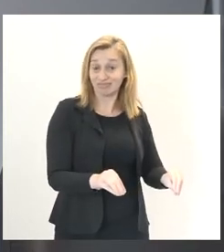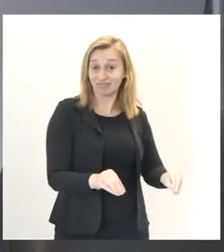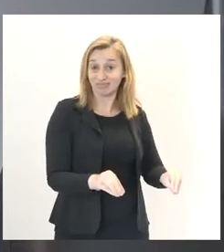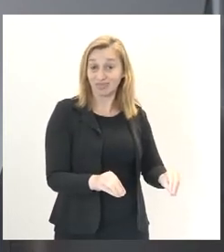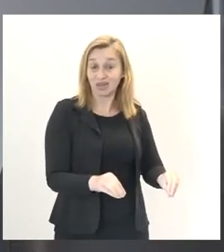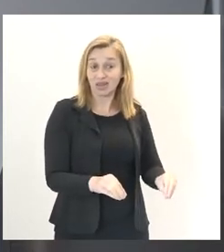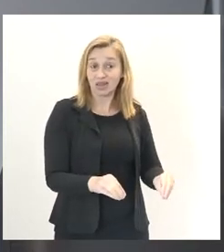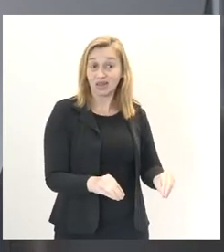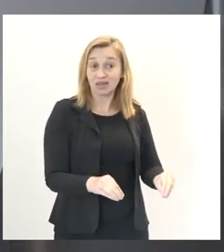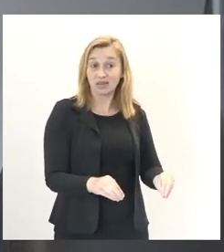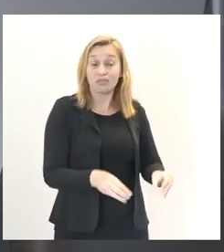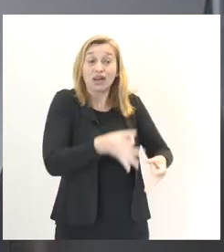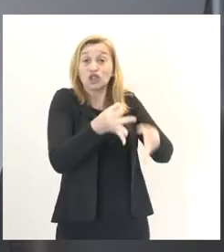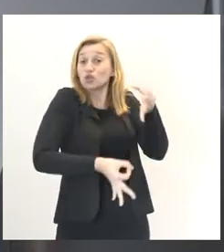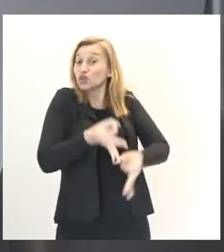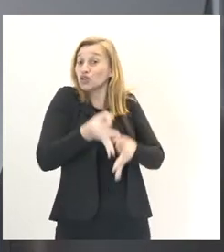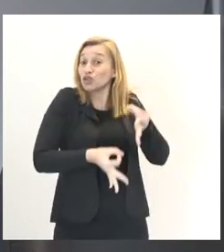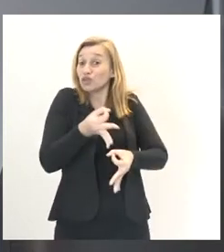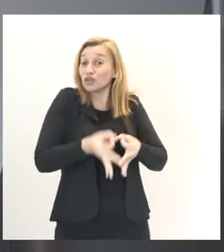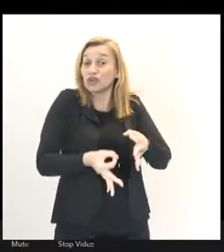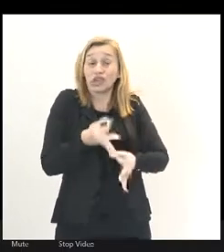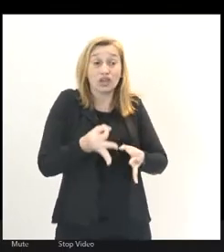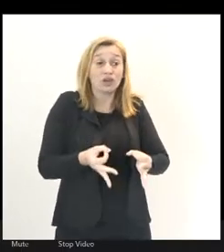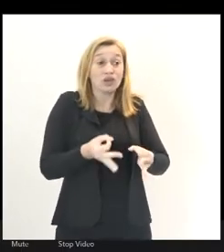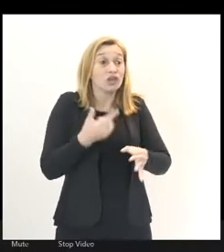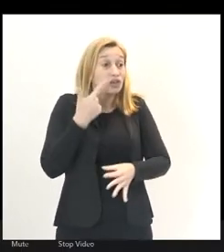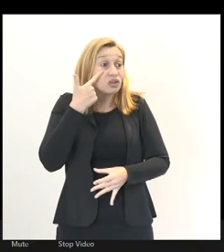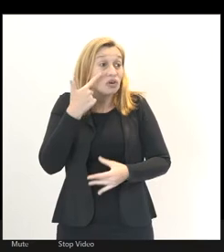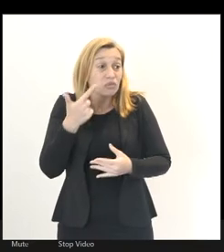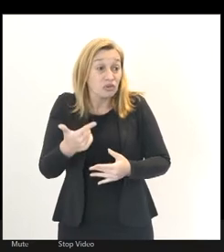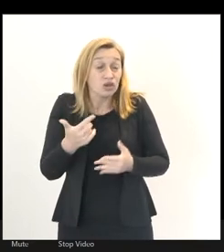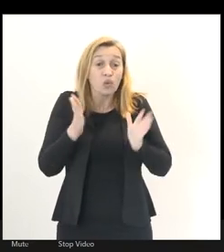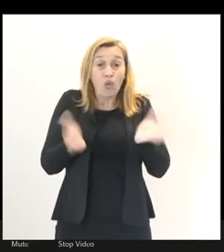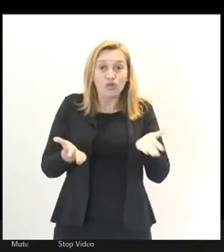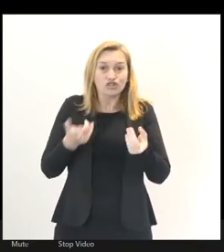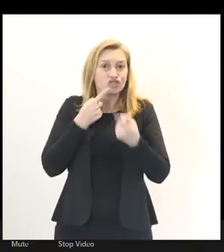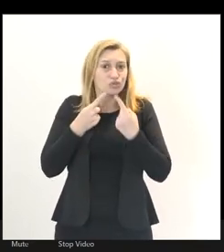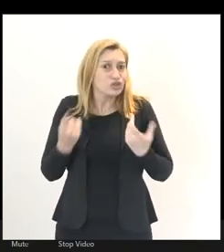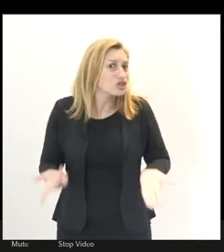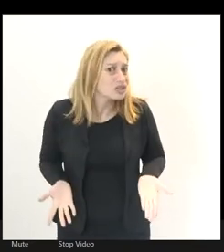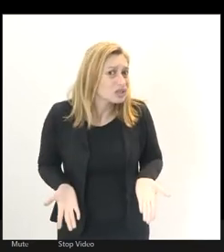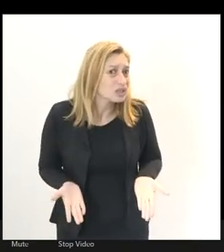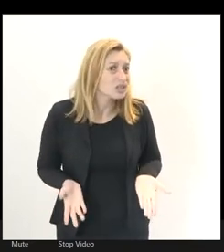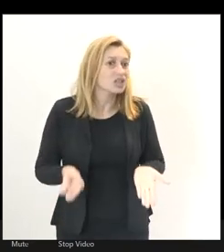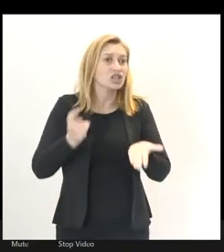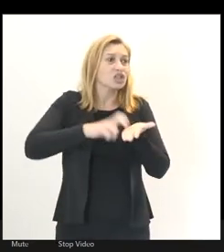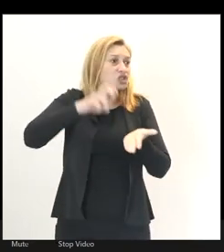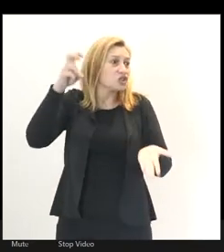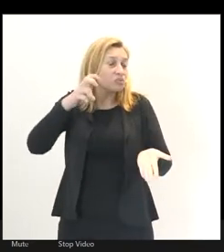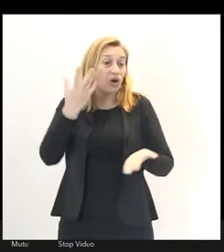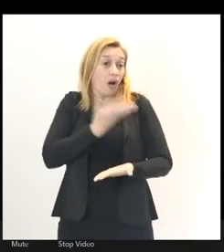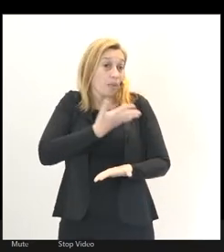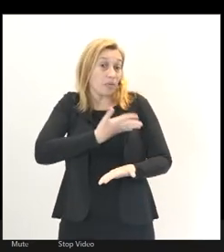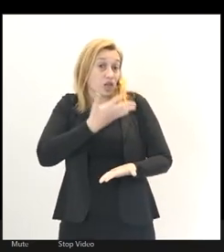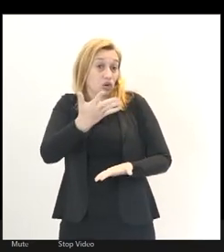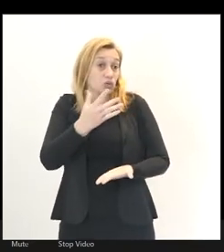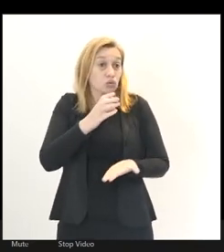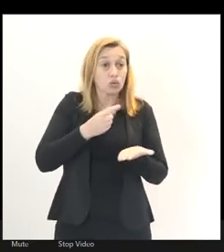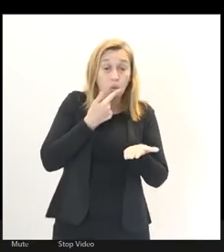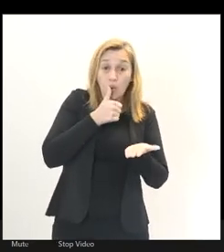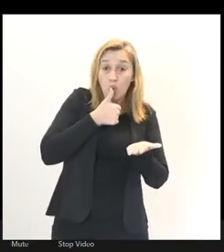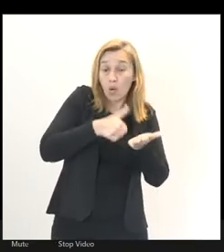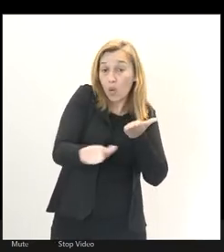para que justifique medidas como essa que nós estamos discutindo hoje, como de manhã o nosso companheiro do Correio